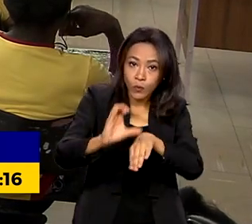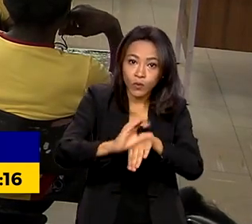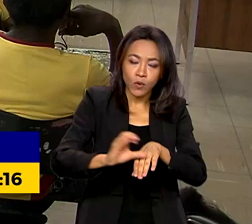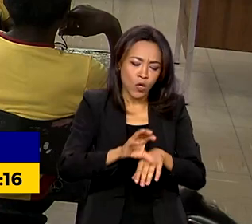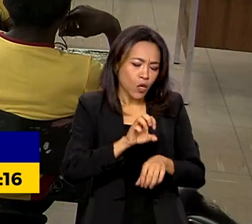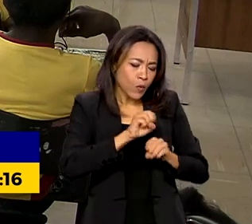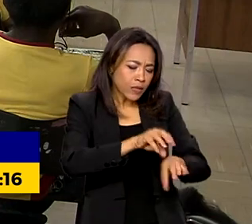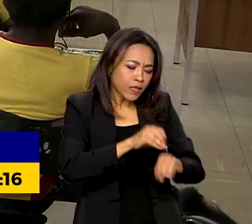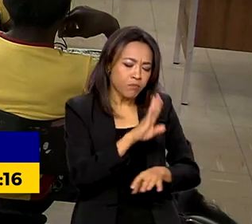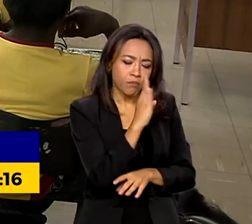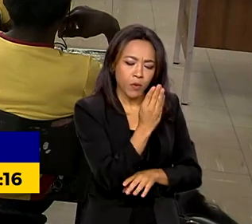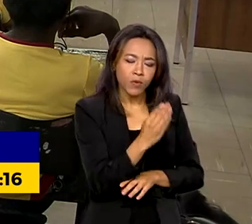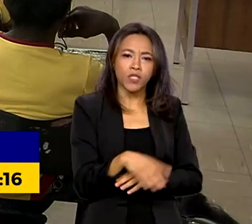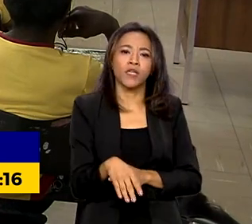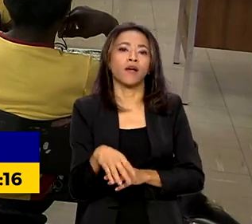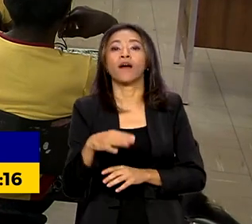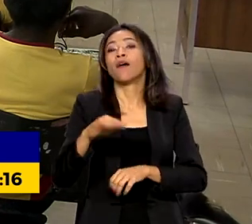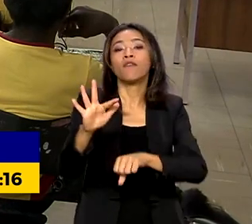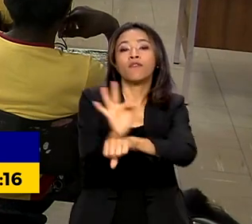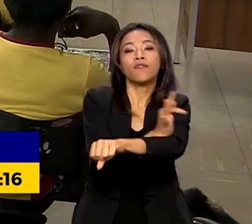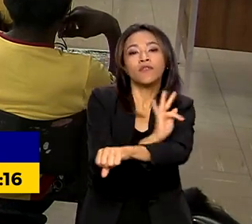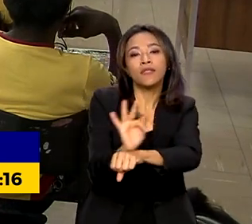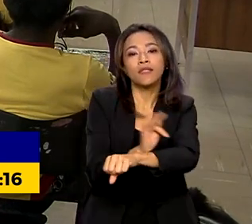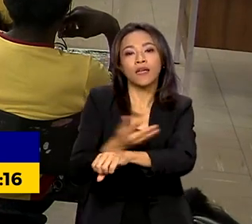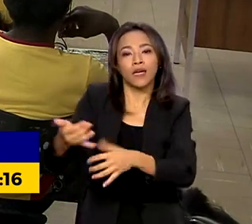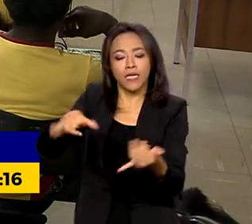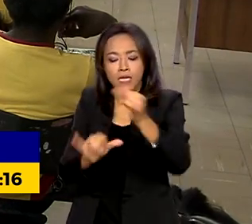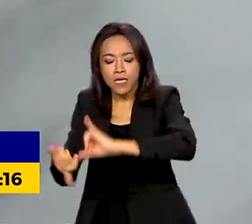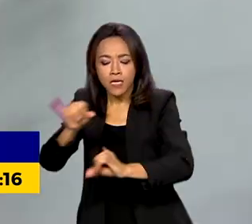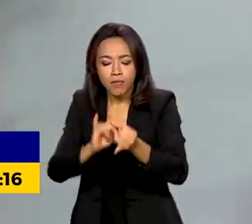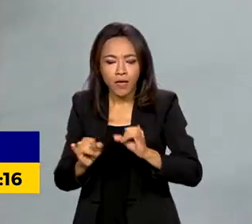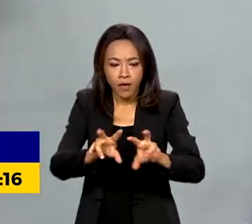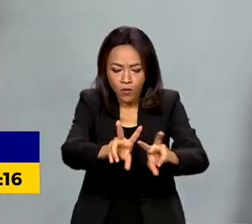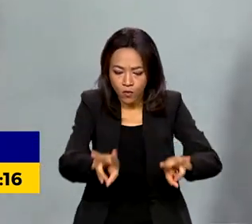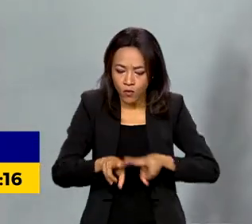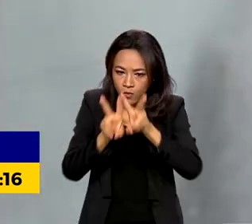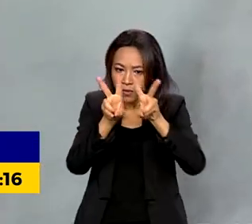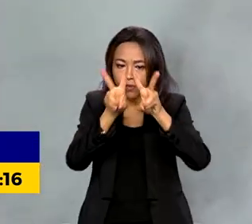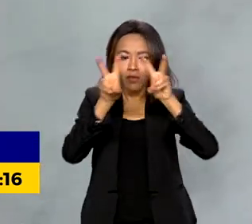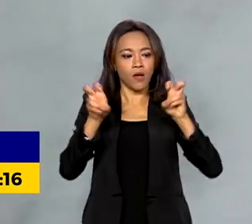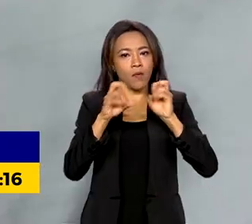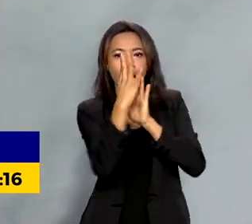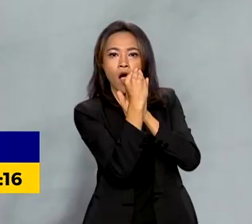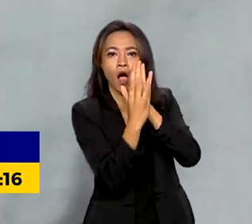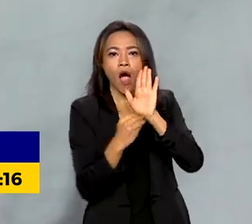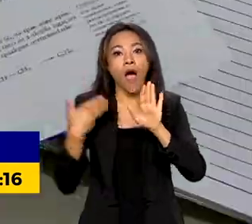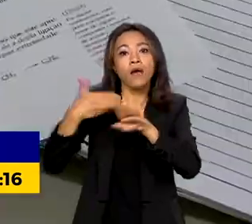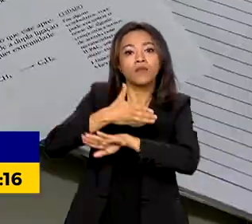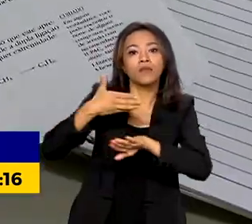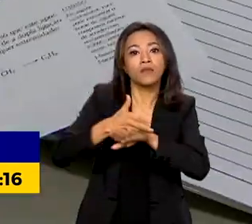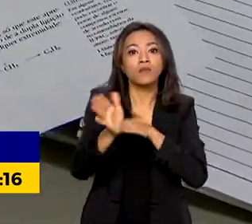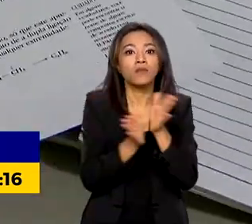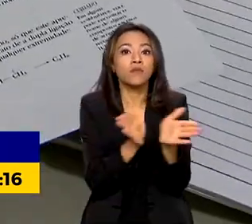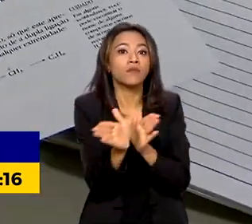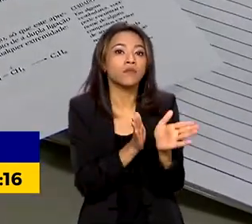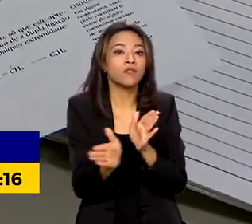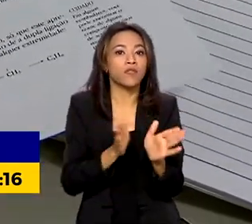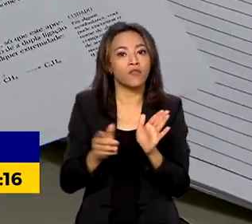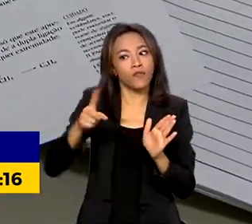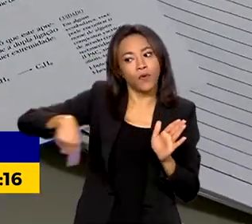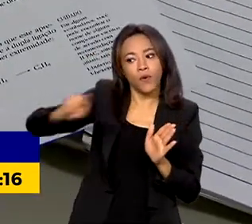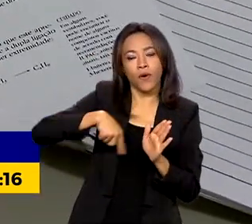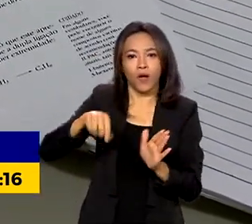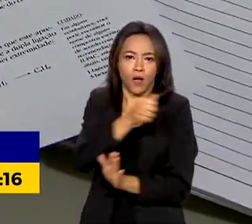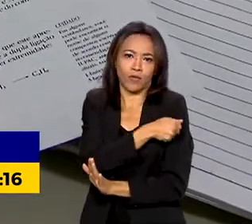Biologia, Física e Química em assuntos mais acessíveis aos alunos, despertando neles a curiosidade pela